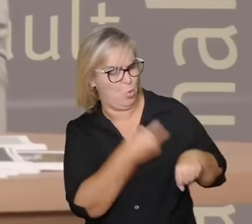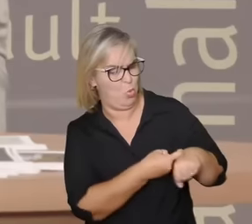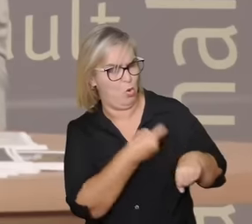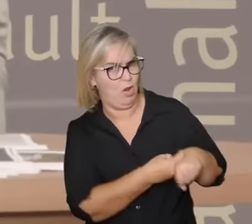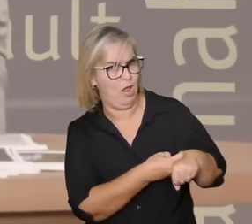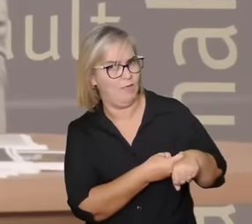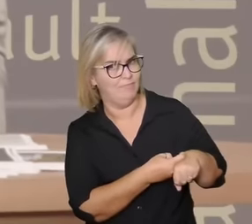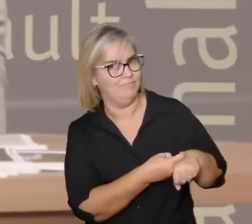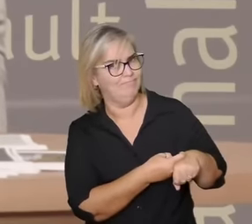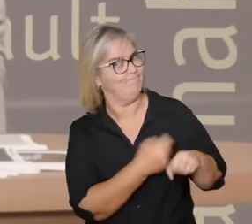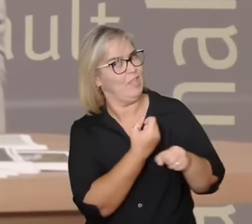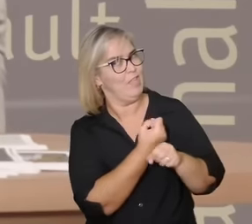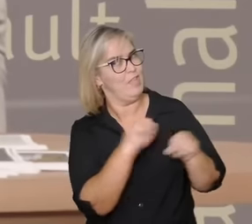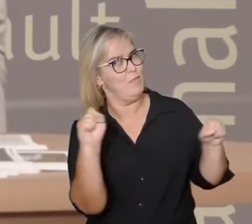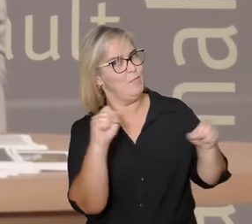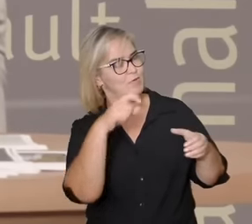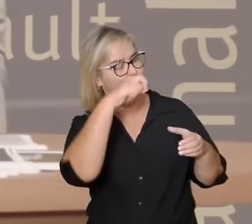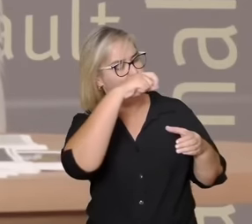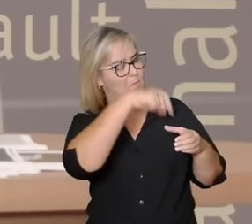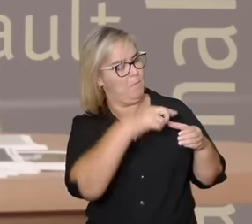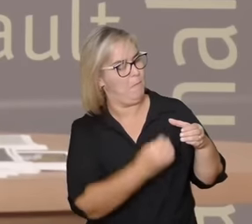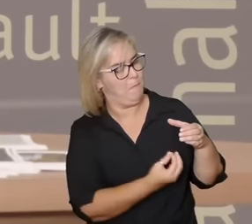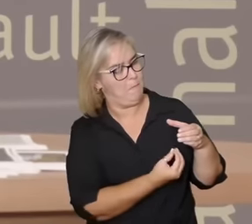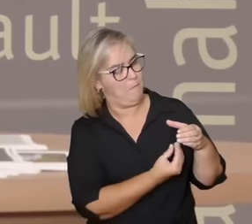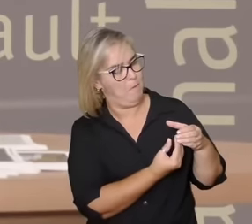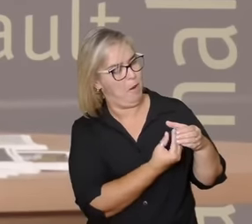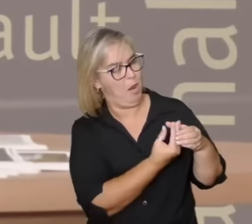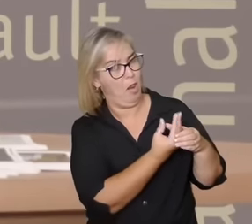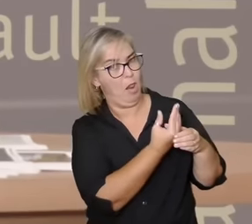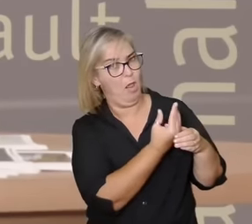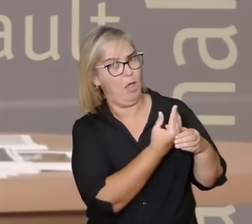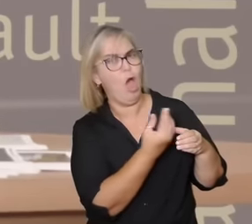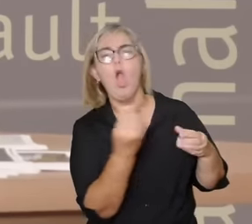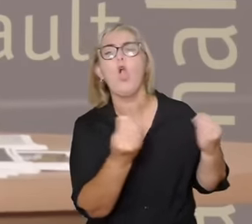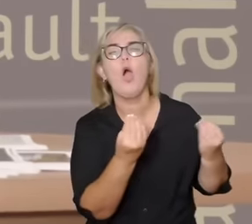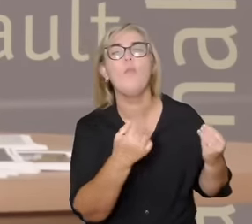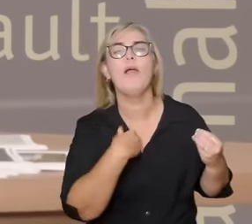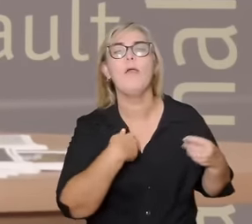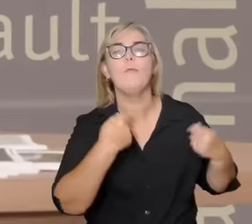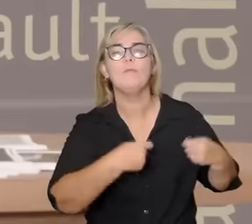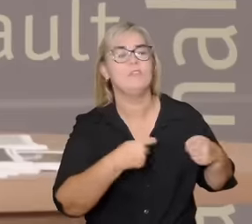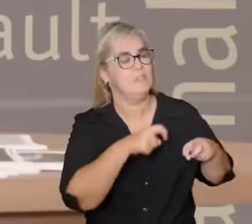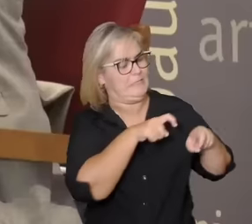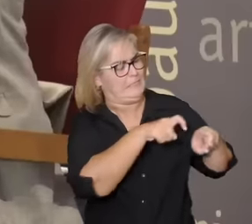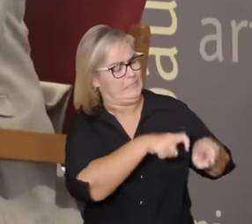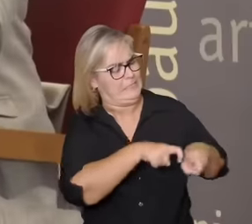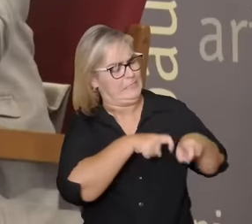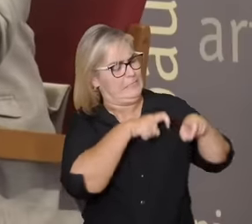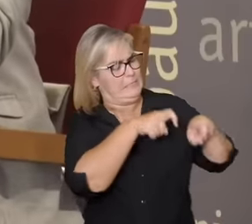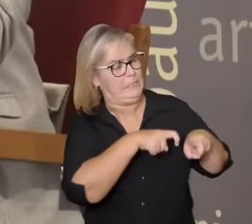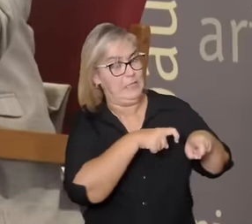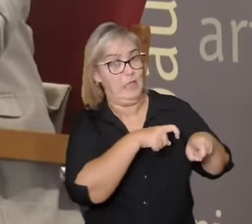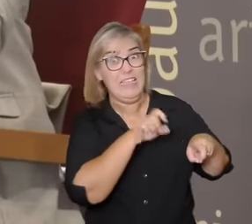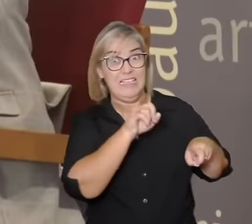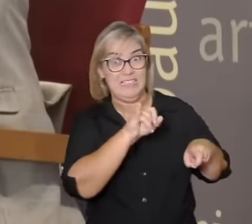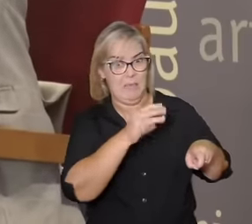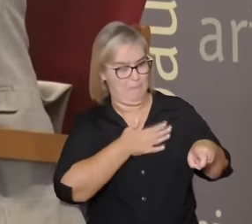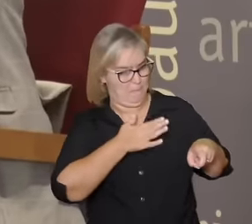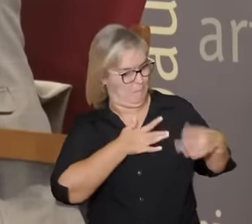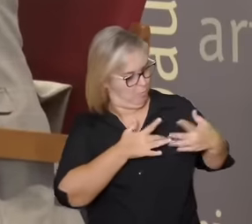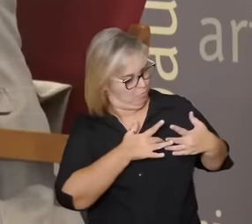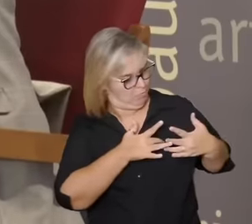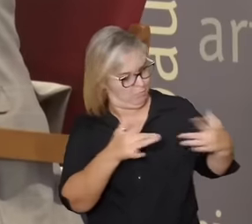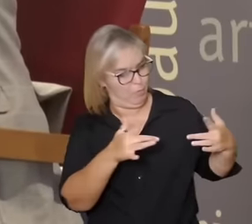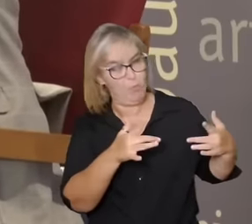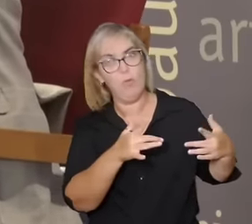eu vou precisar trabalhar eu preciso fazer uma agricultura afetiva então ele fala de um cultivo afetivo essa expressão que eu estou